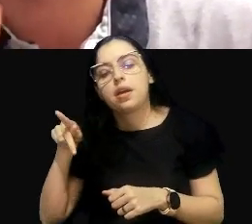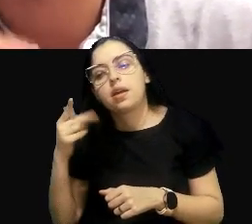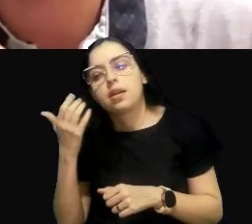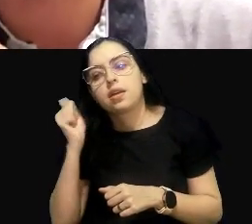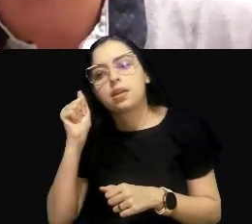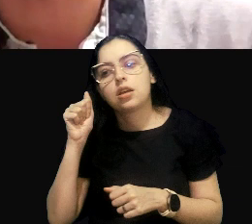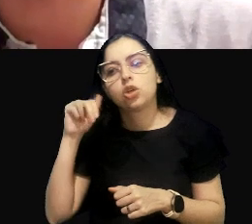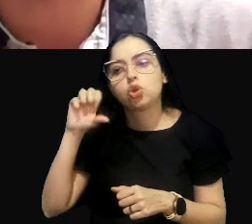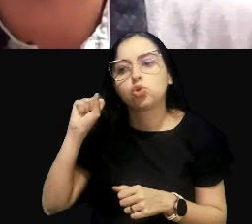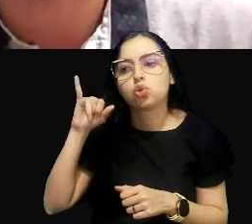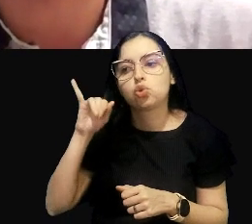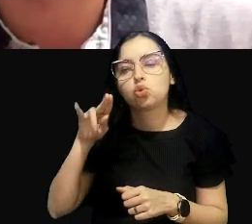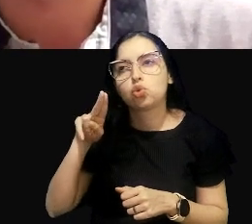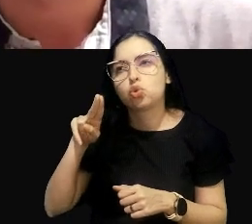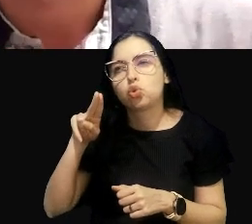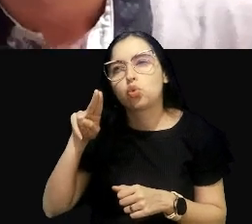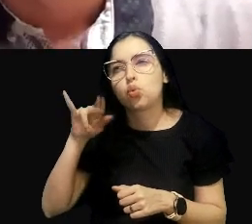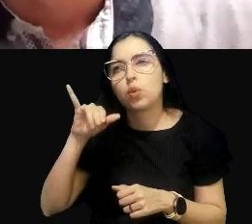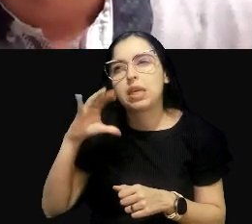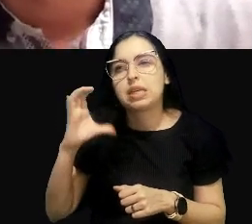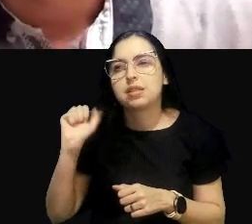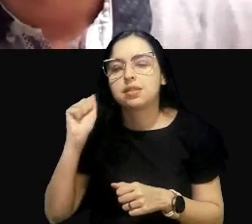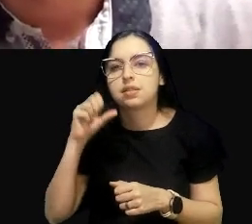e de Minas Gerais, aqui no Brasil.